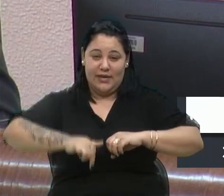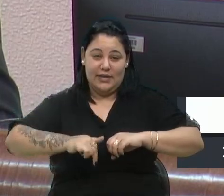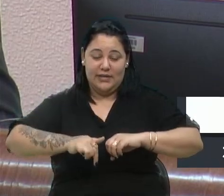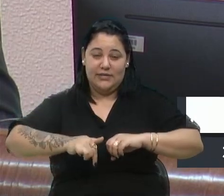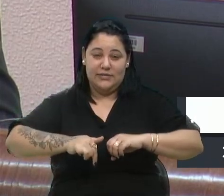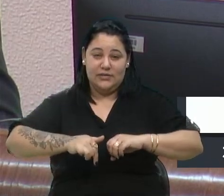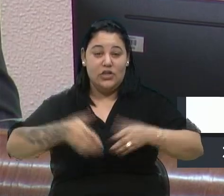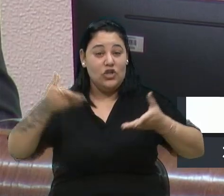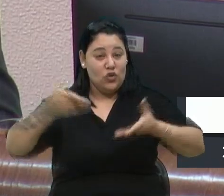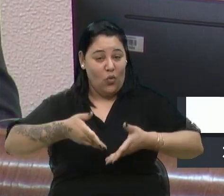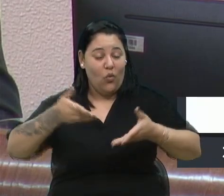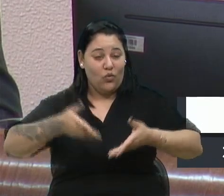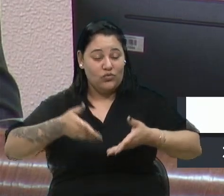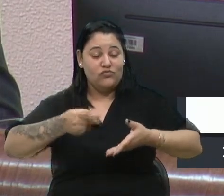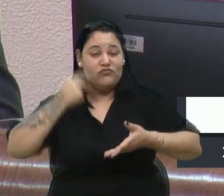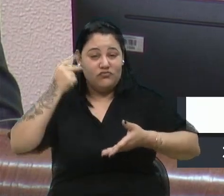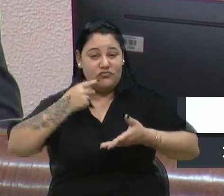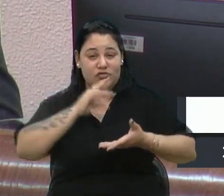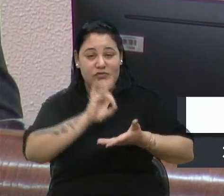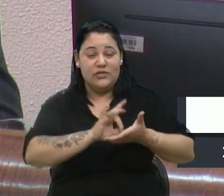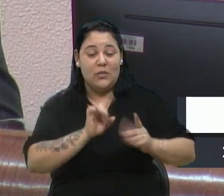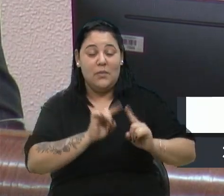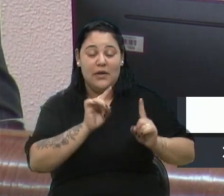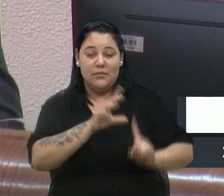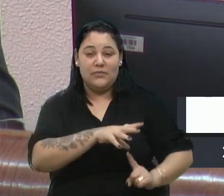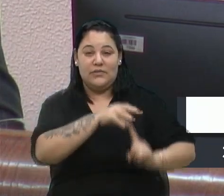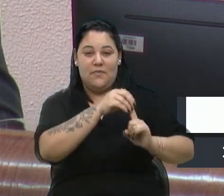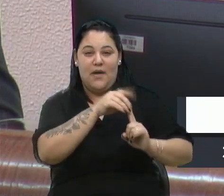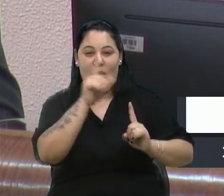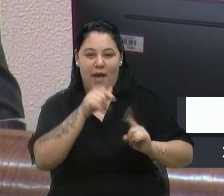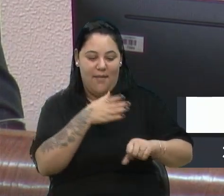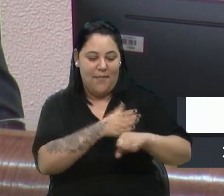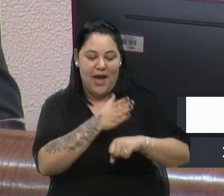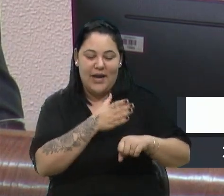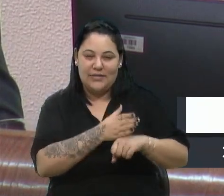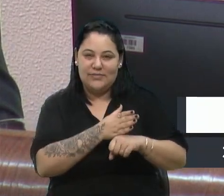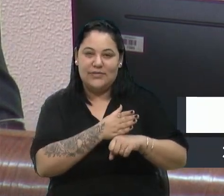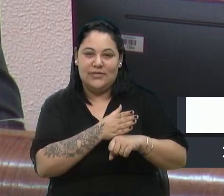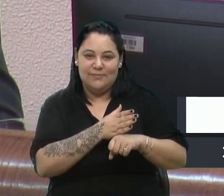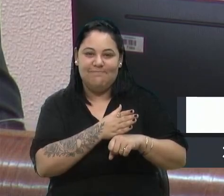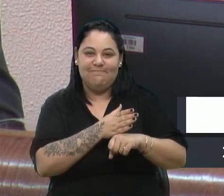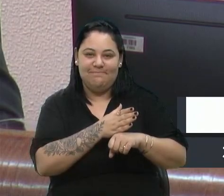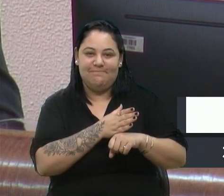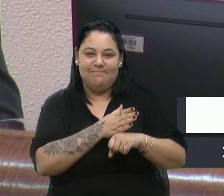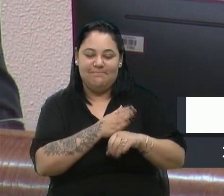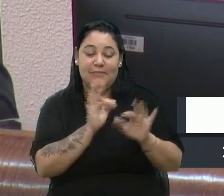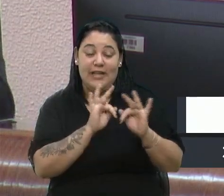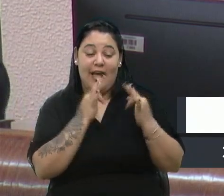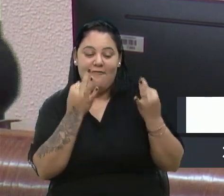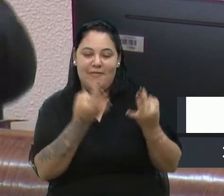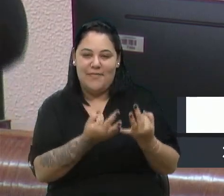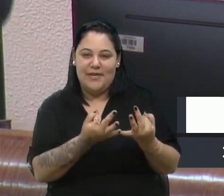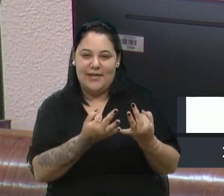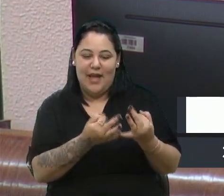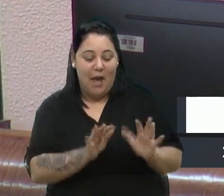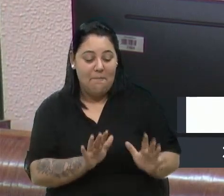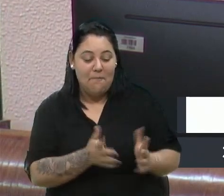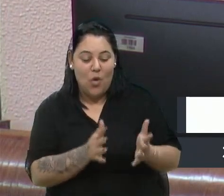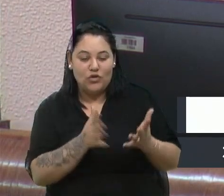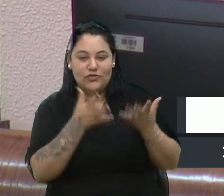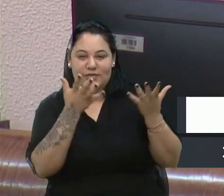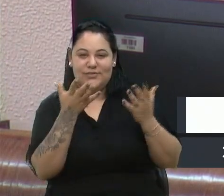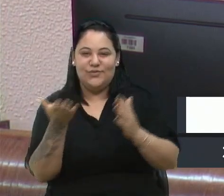fato. Mas o principal é o envolvimento, como a senhora disse, da família, a motivação desses